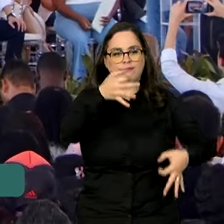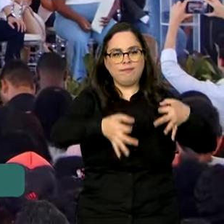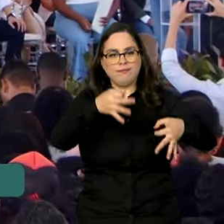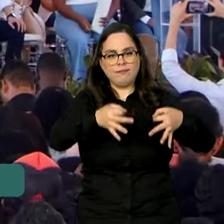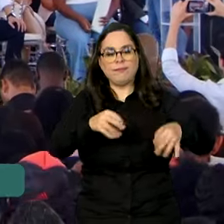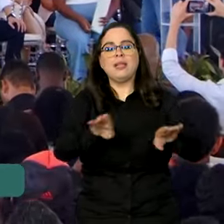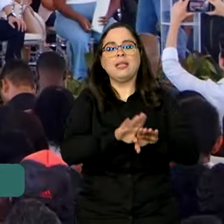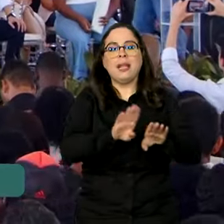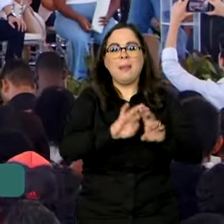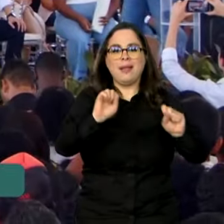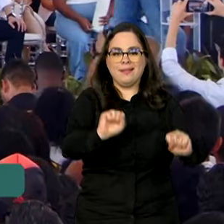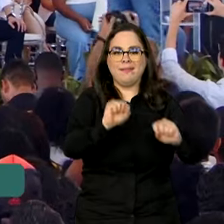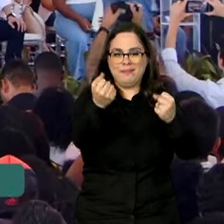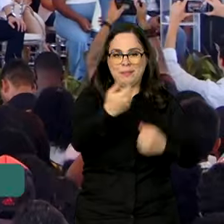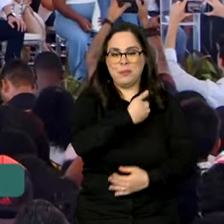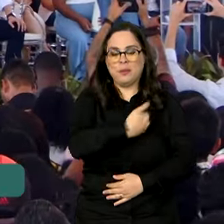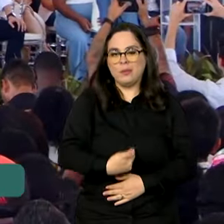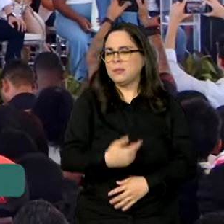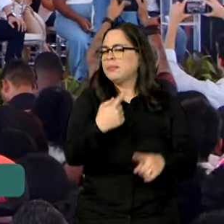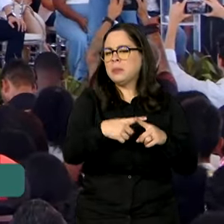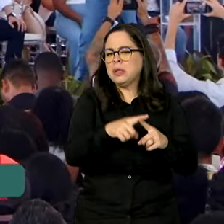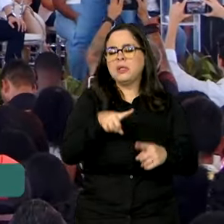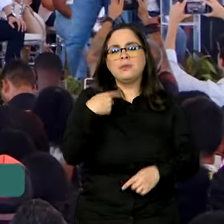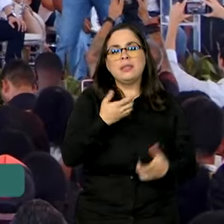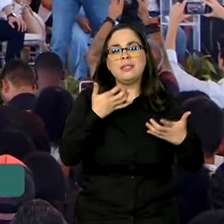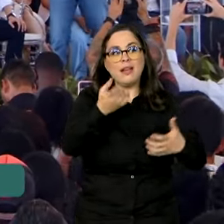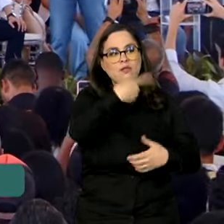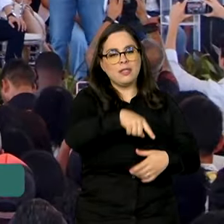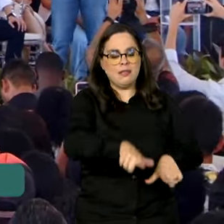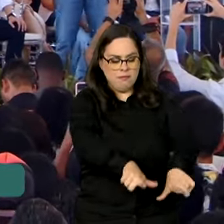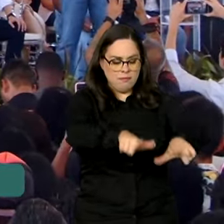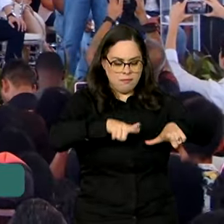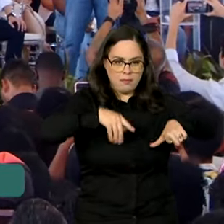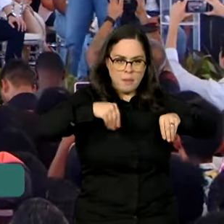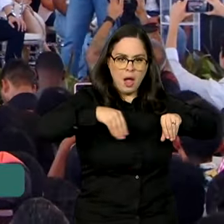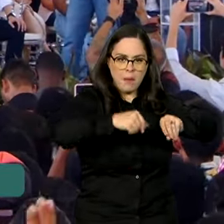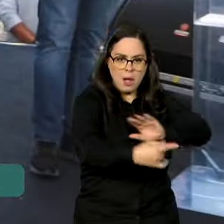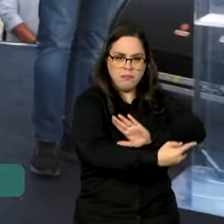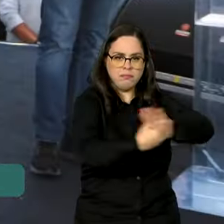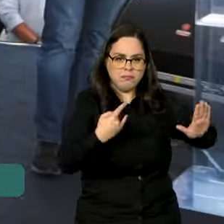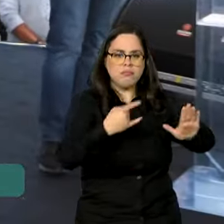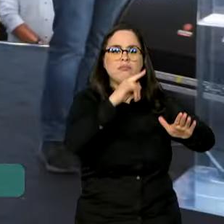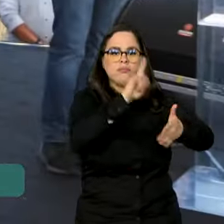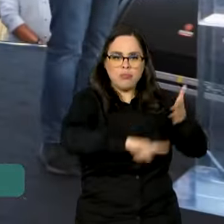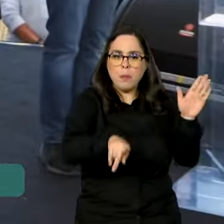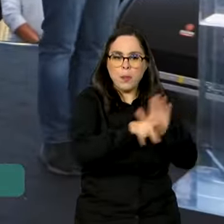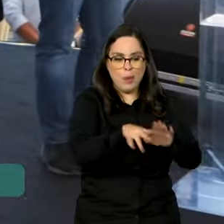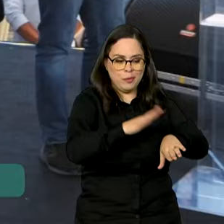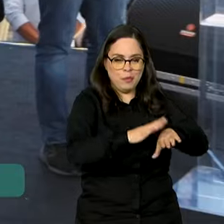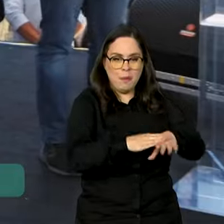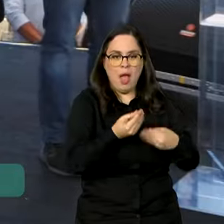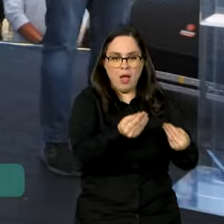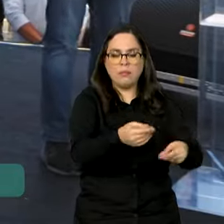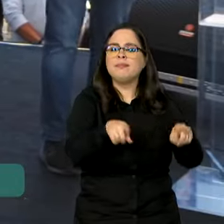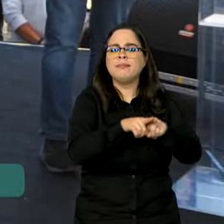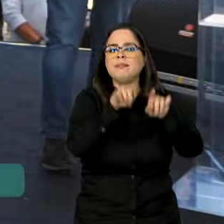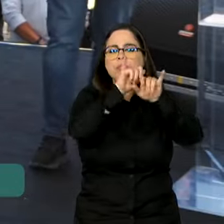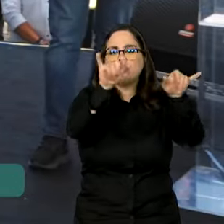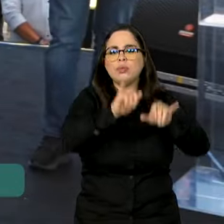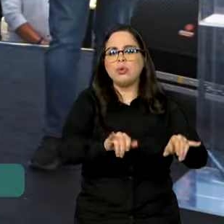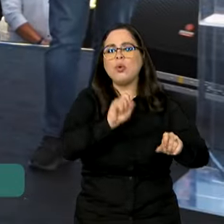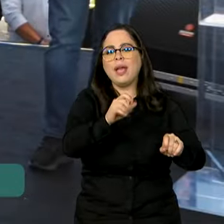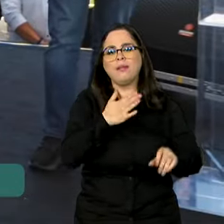defensoria pública, porque a gente quer que vocês tenham o título na mão de vocês. Foi anunciada ainda a